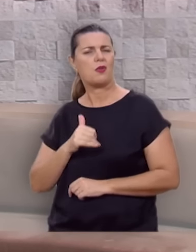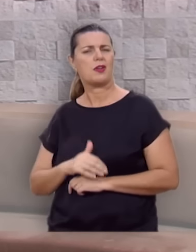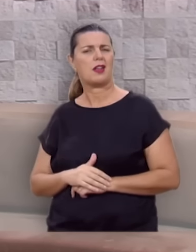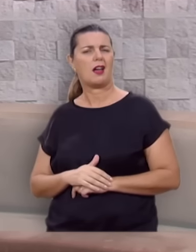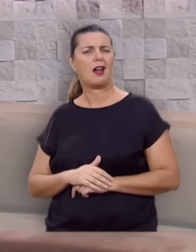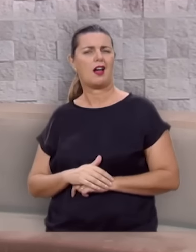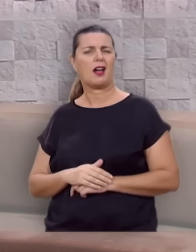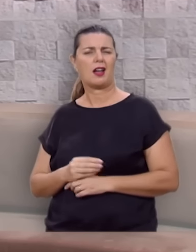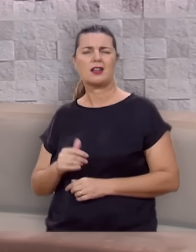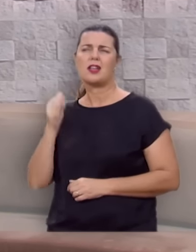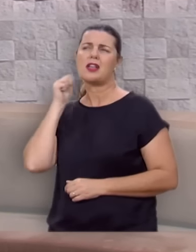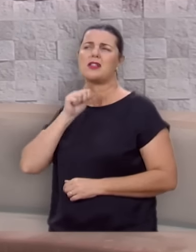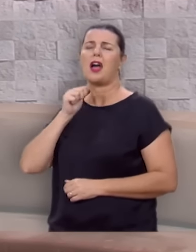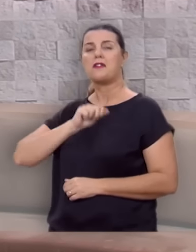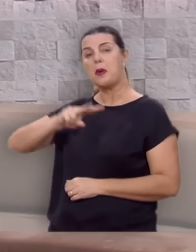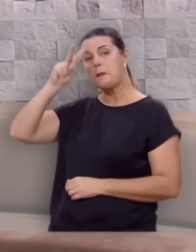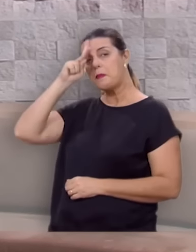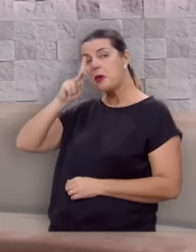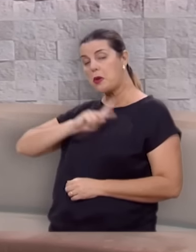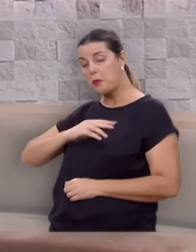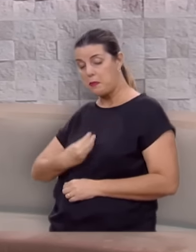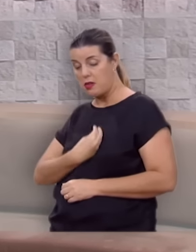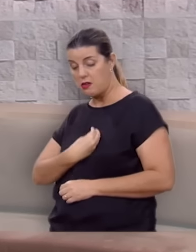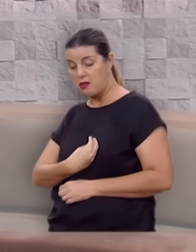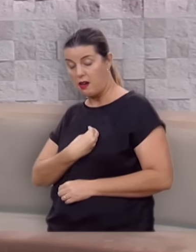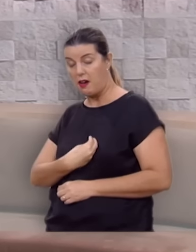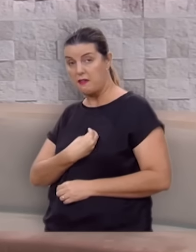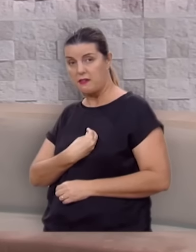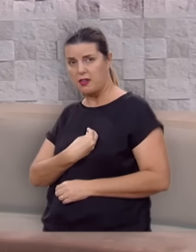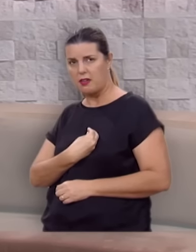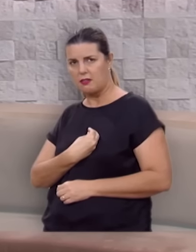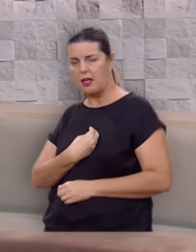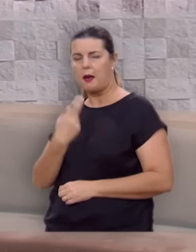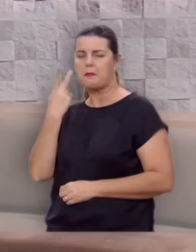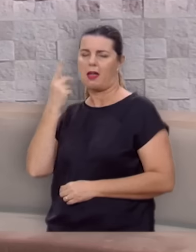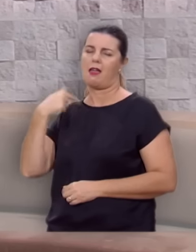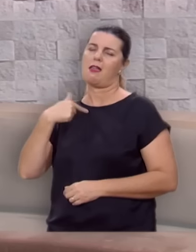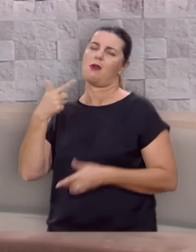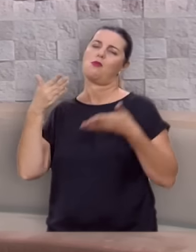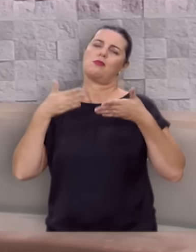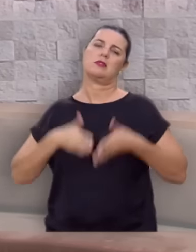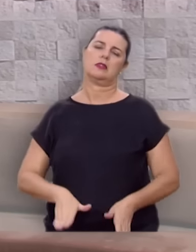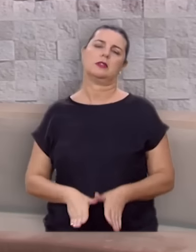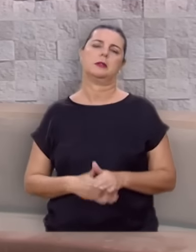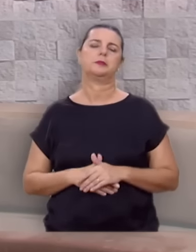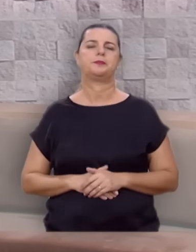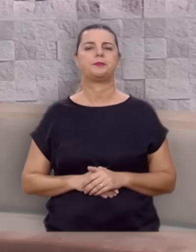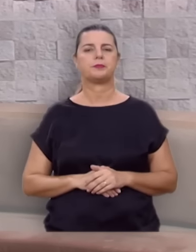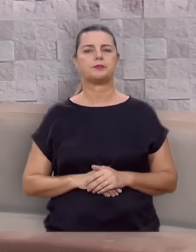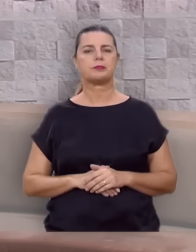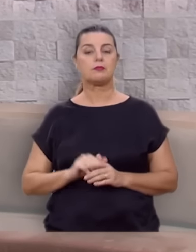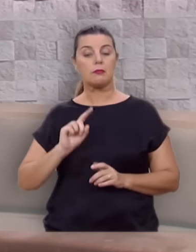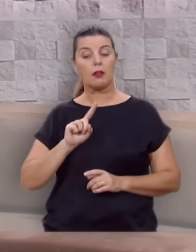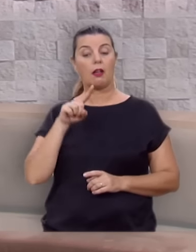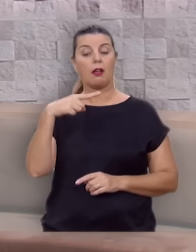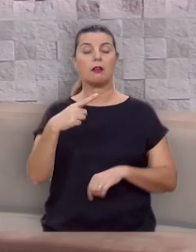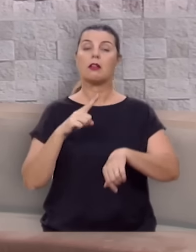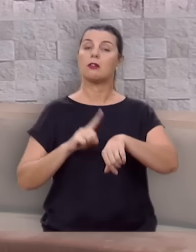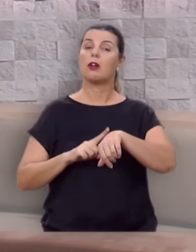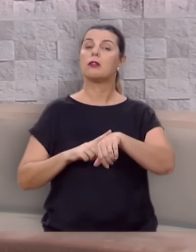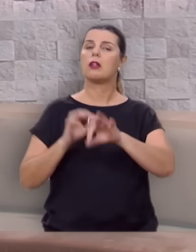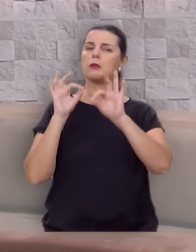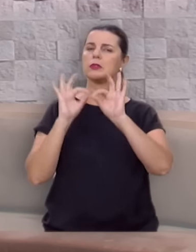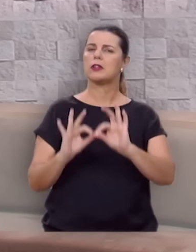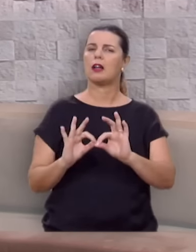a coragem de sacrificar a própria vida dela para que eu nascesse. E